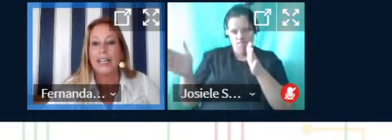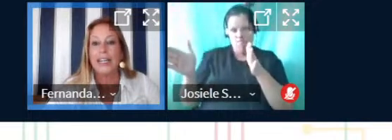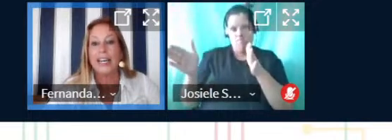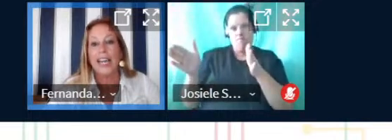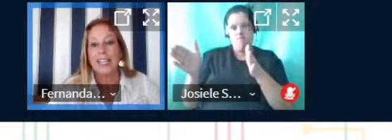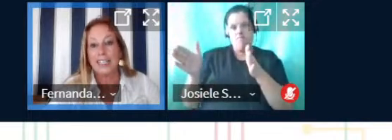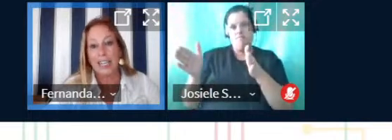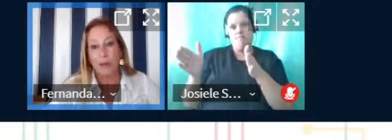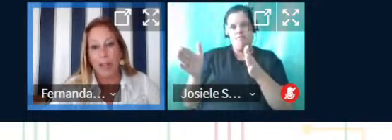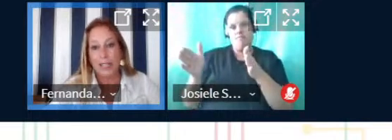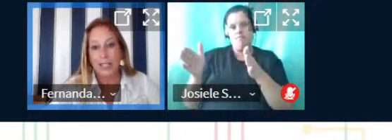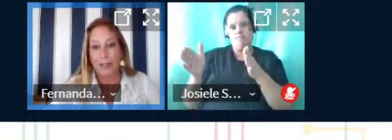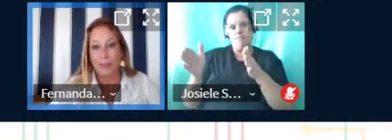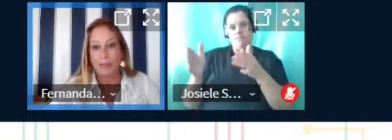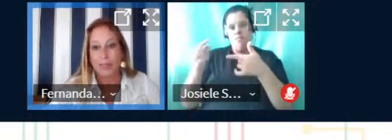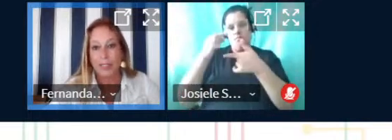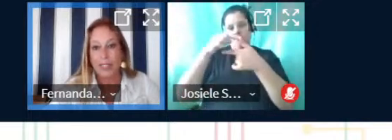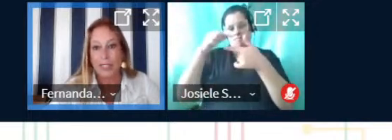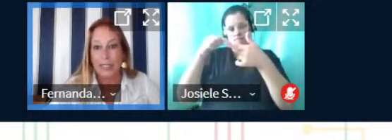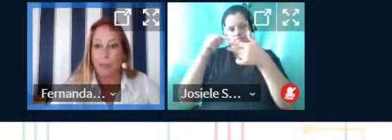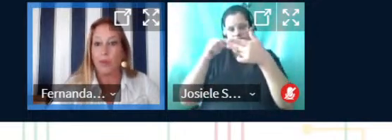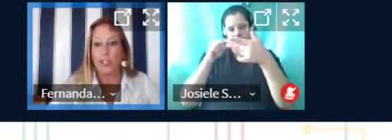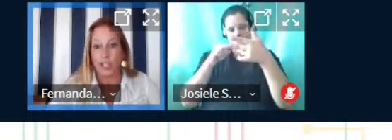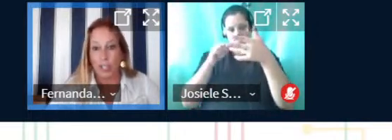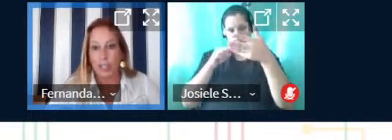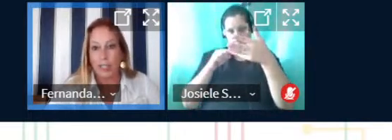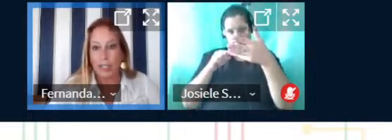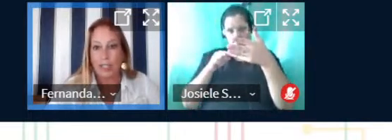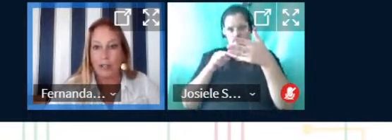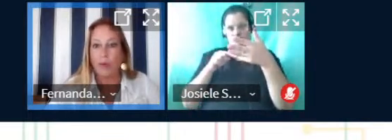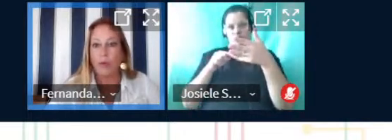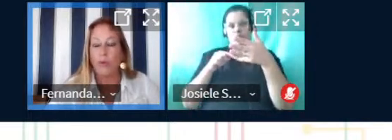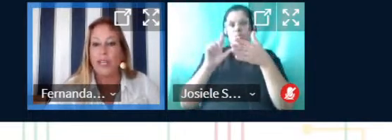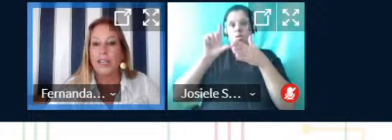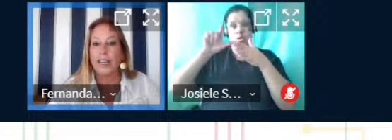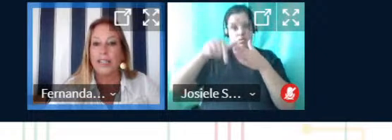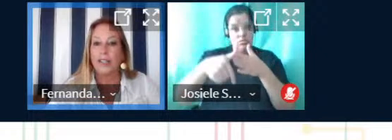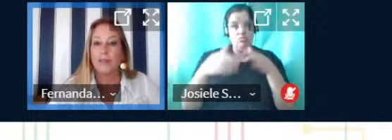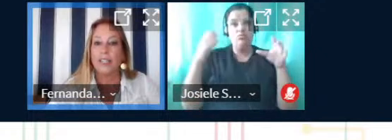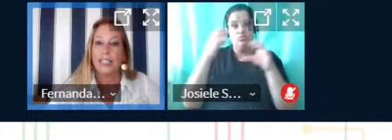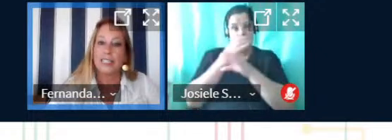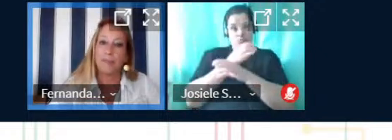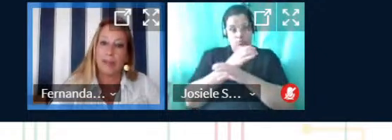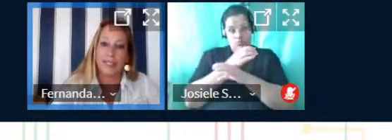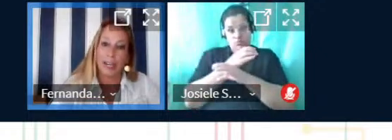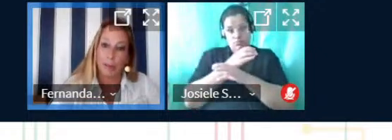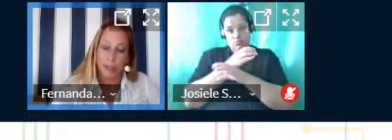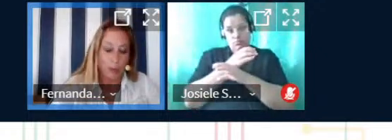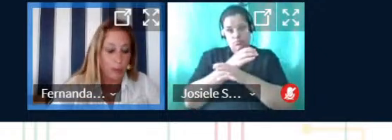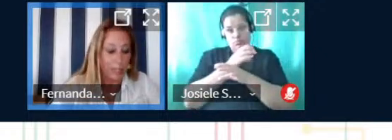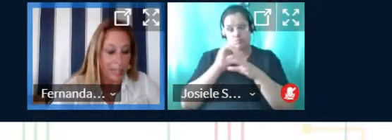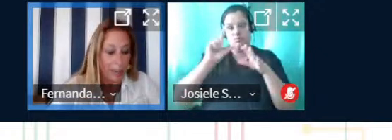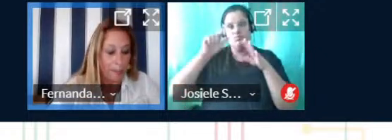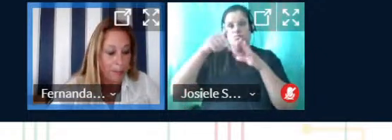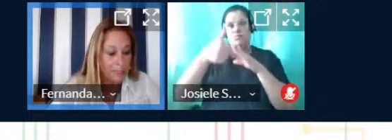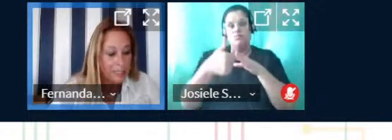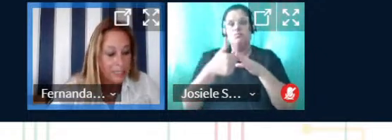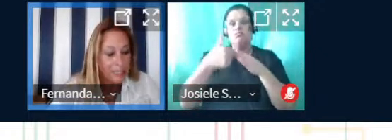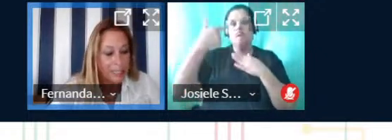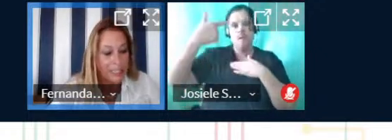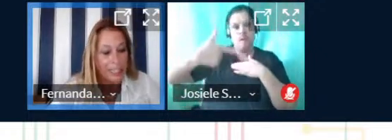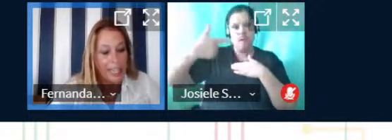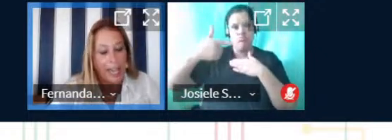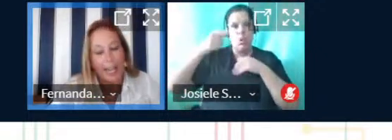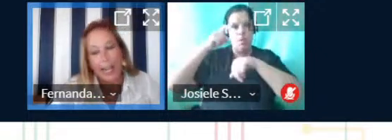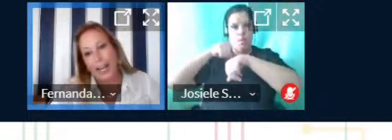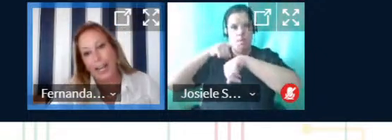Essa sequência, depois de concluída, então, se passará a uma segunda etapa,